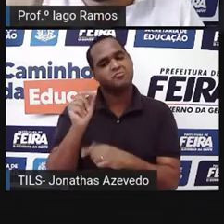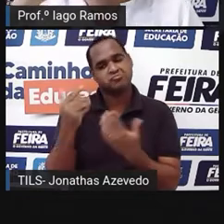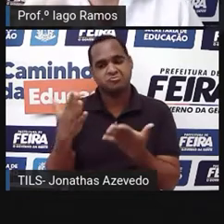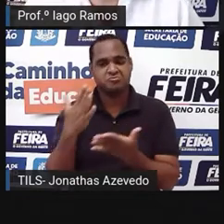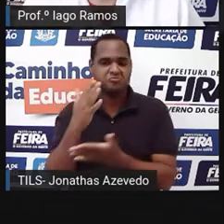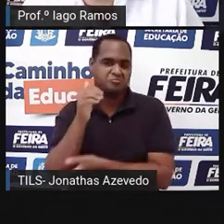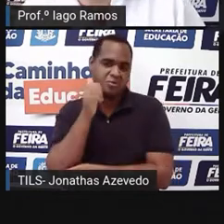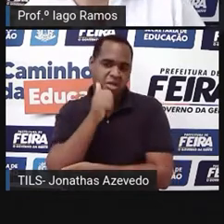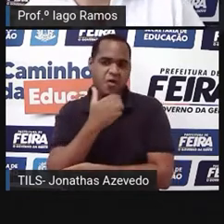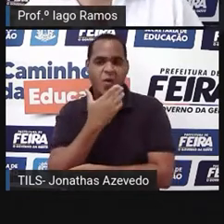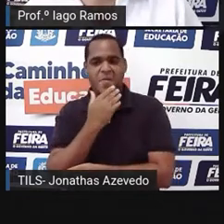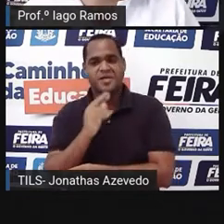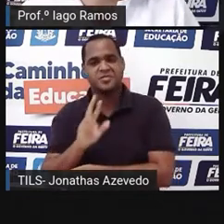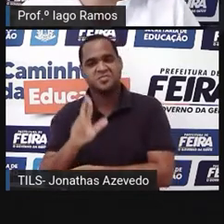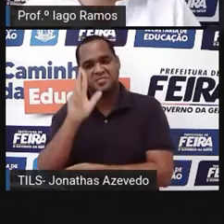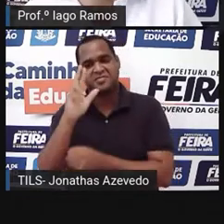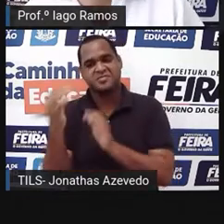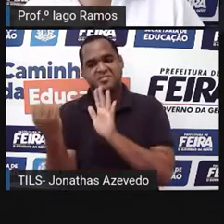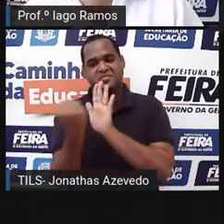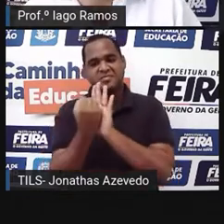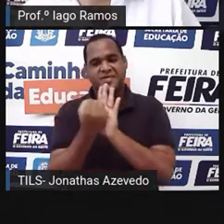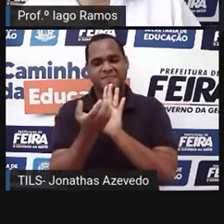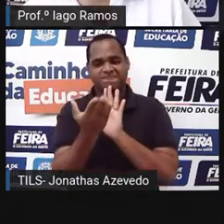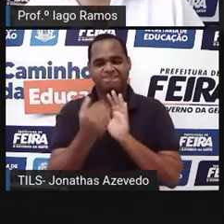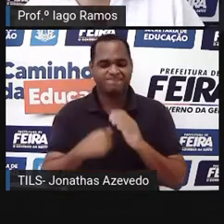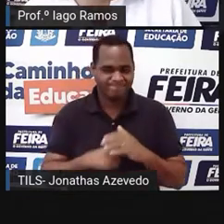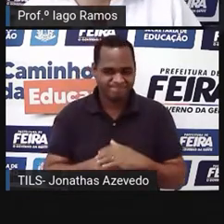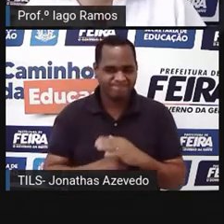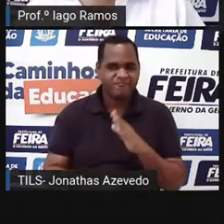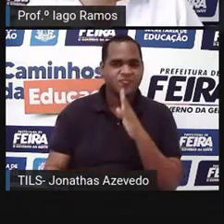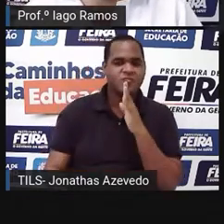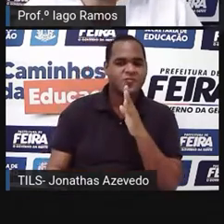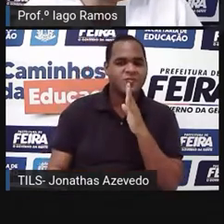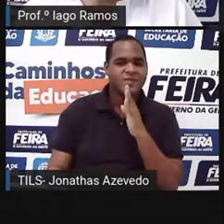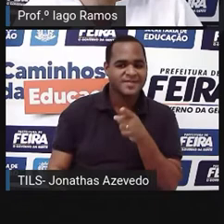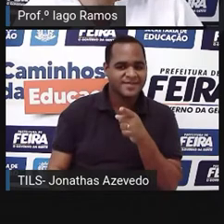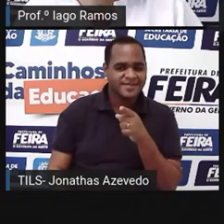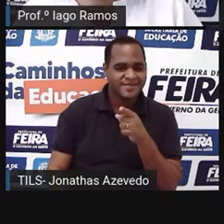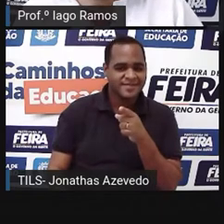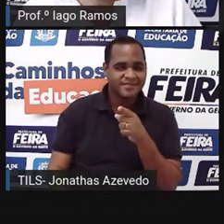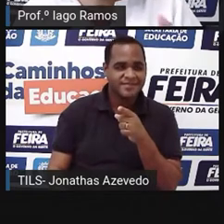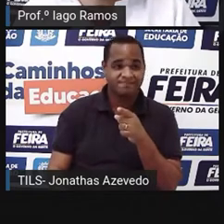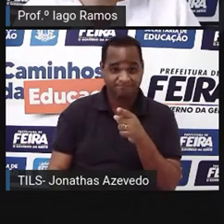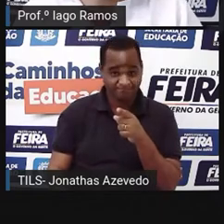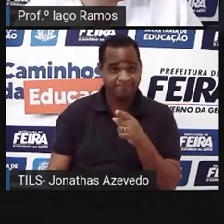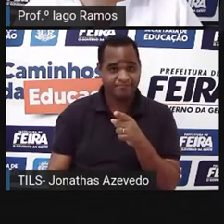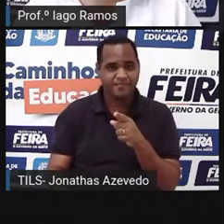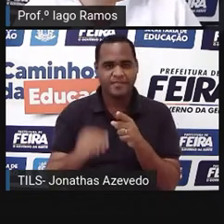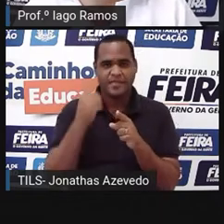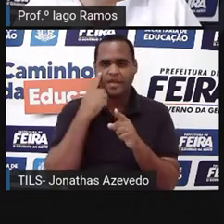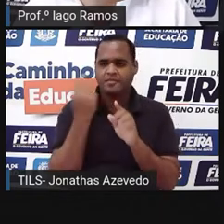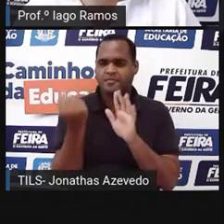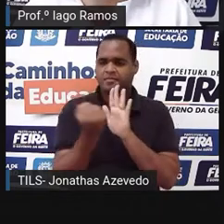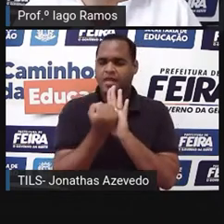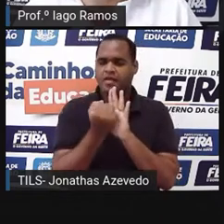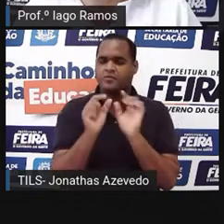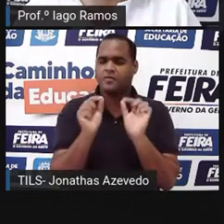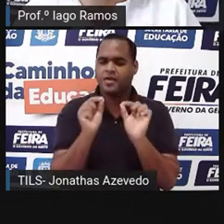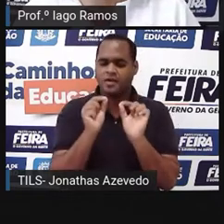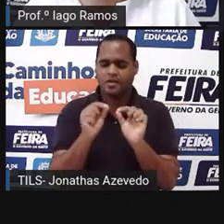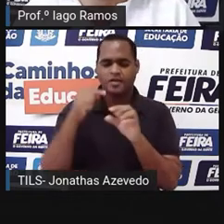dona dessa logomarca aqui. Será que você conhece essa logomarca? Essa logomarca é uma logomarca